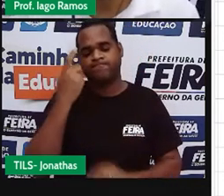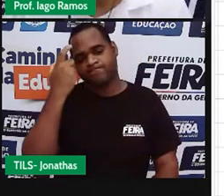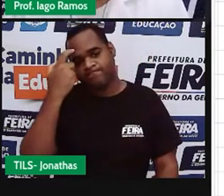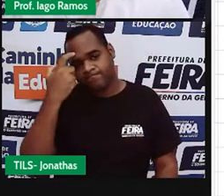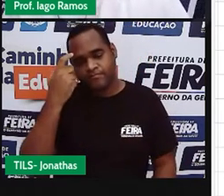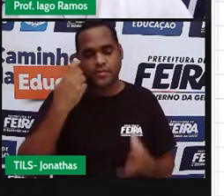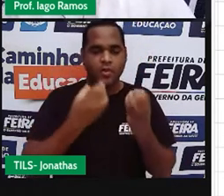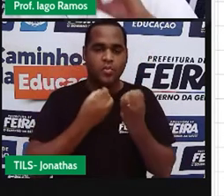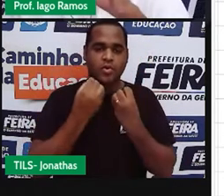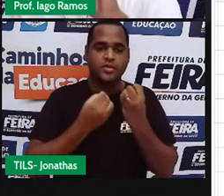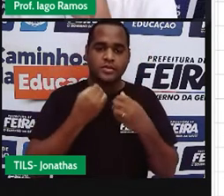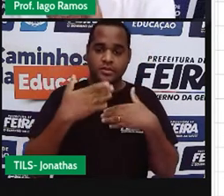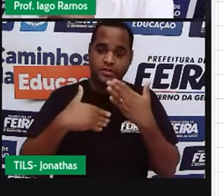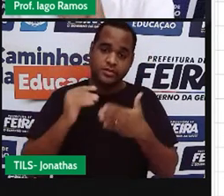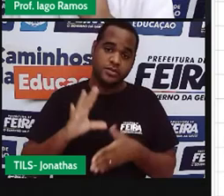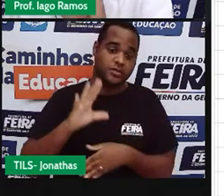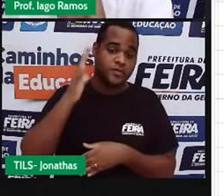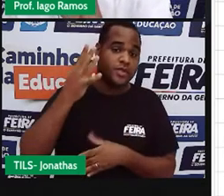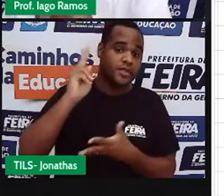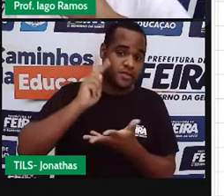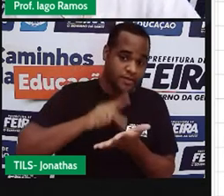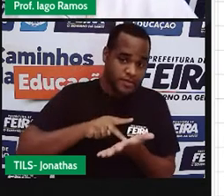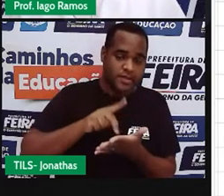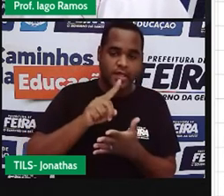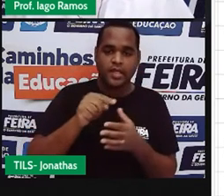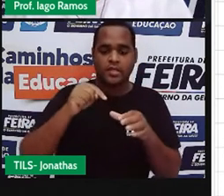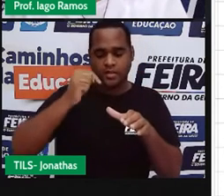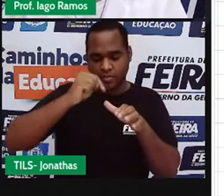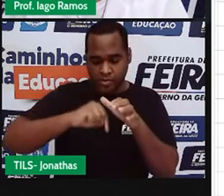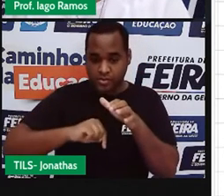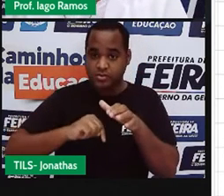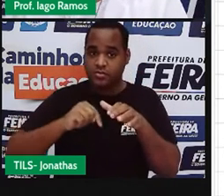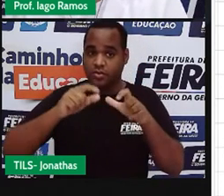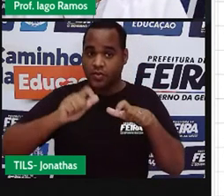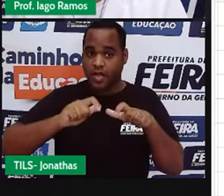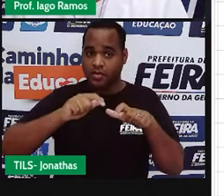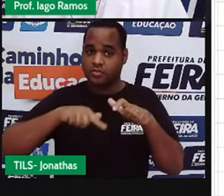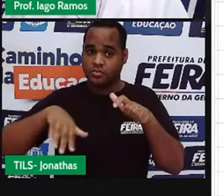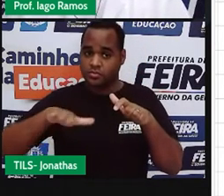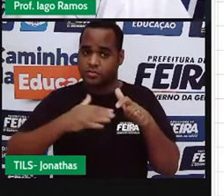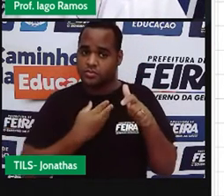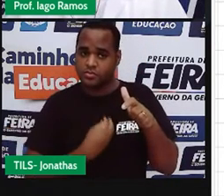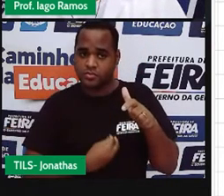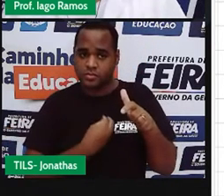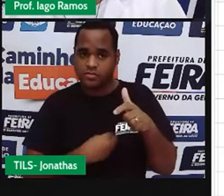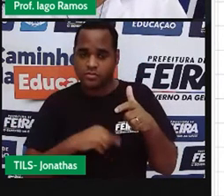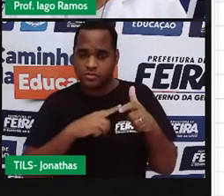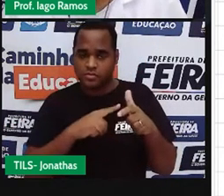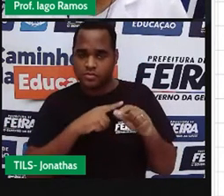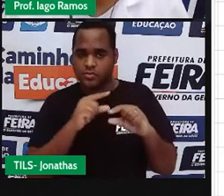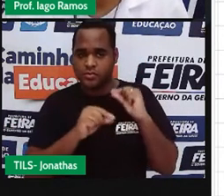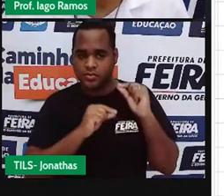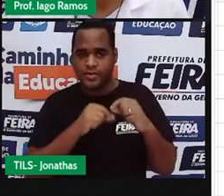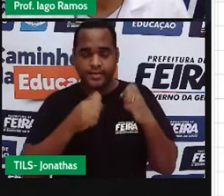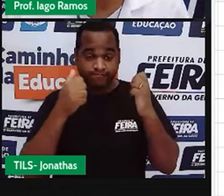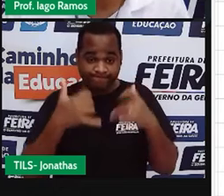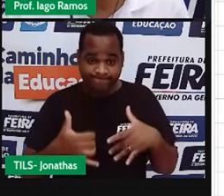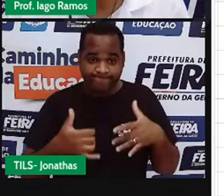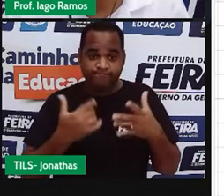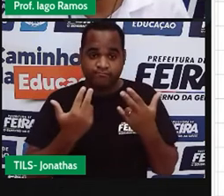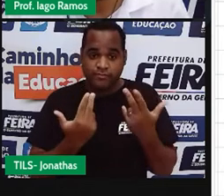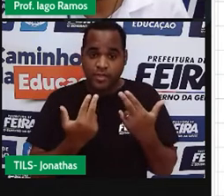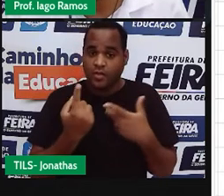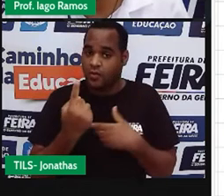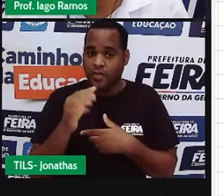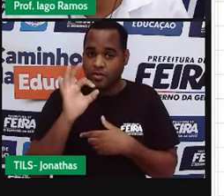isso acontece se o poço for construído naquele local? Só há uma forma de